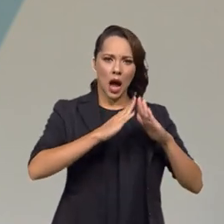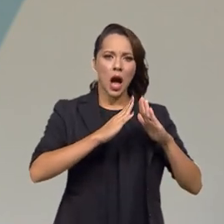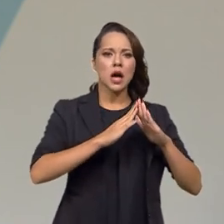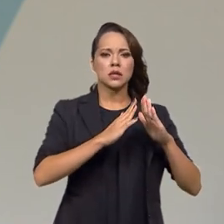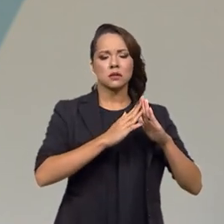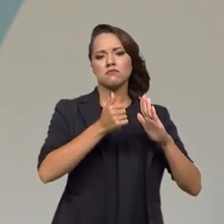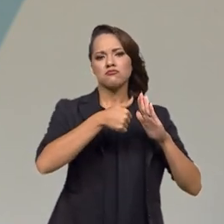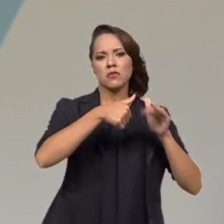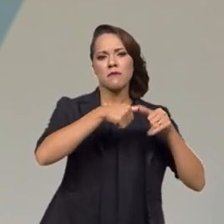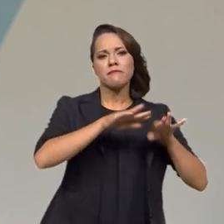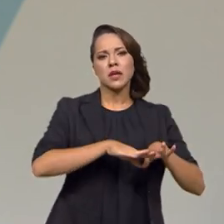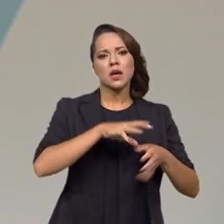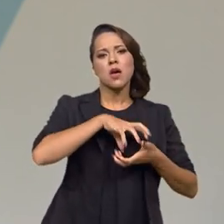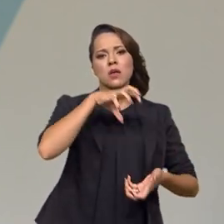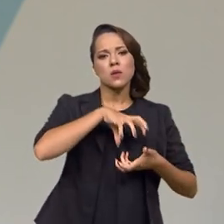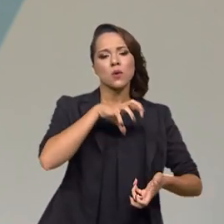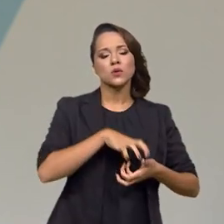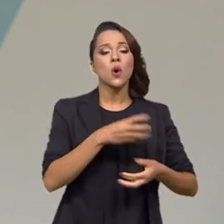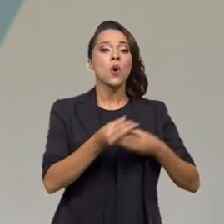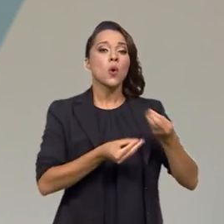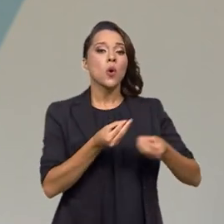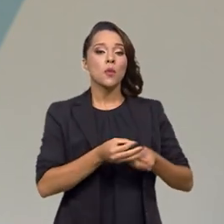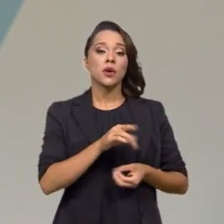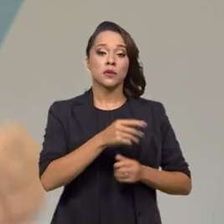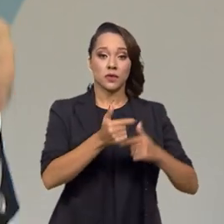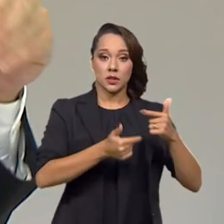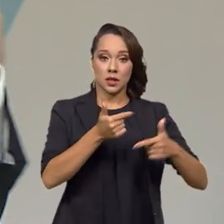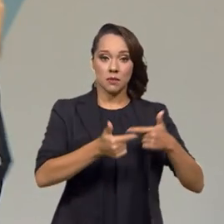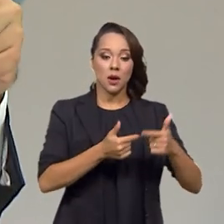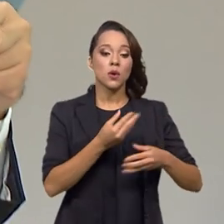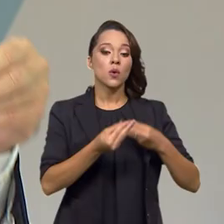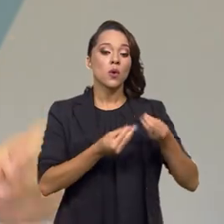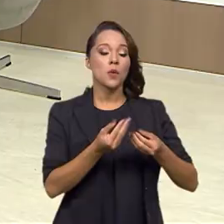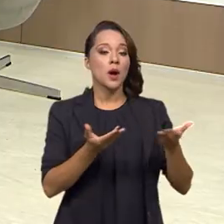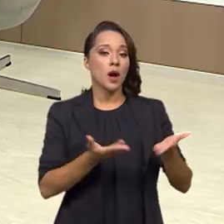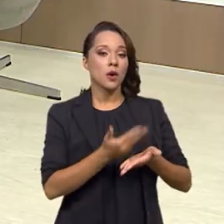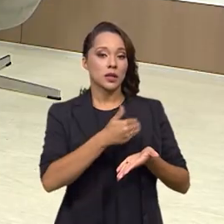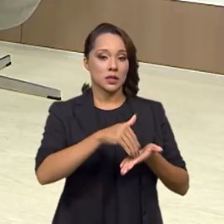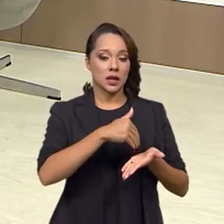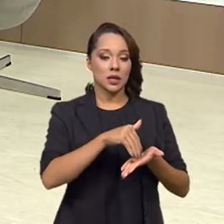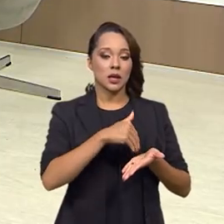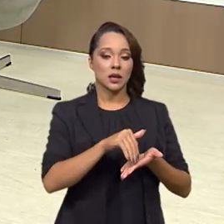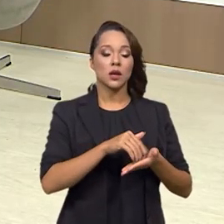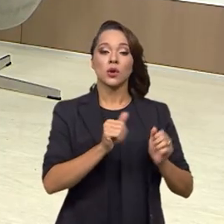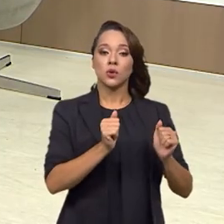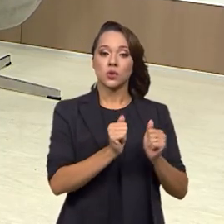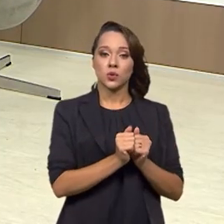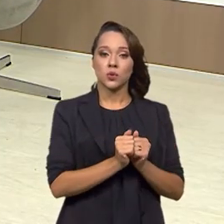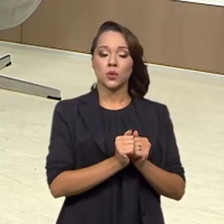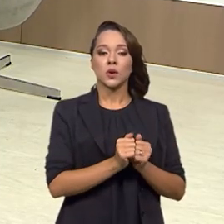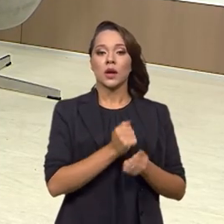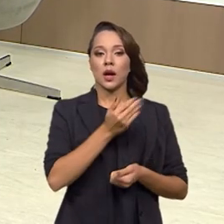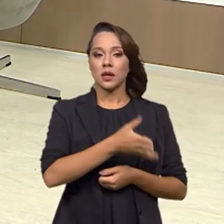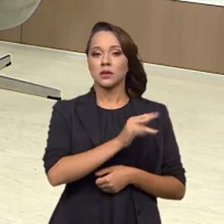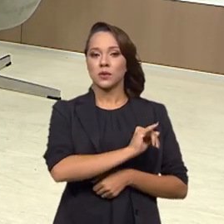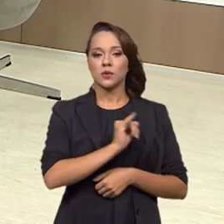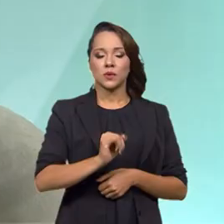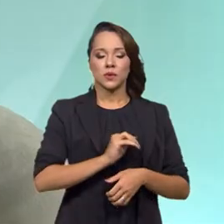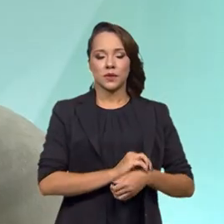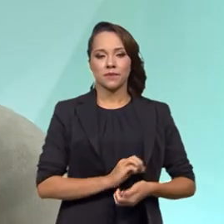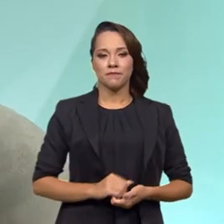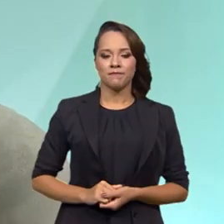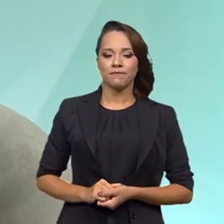de idosos. Conta para a gente como é que foi esse trabalho, como é que está sendo esse trabalho da secretaria junto a essas instituições,